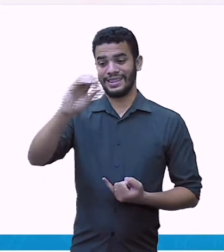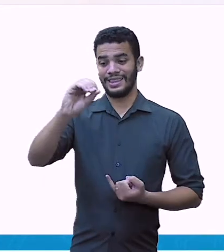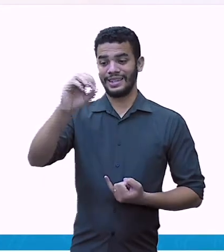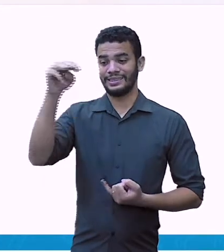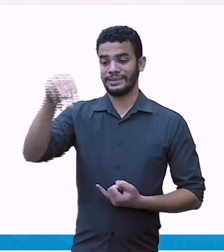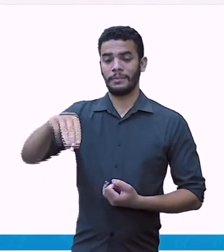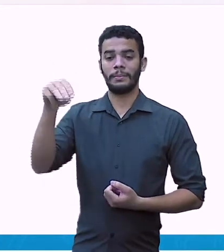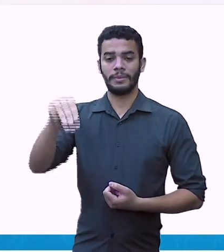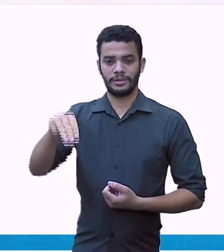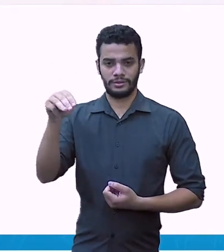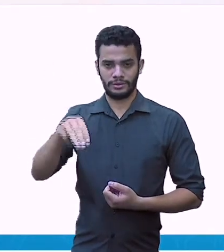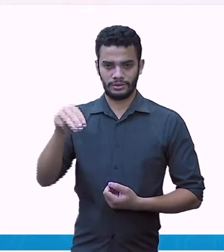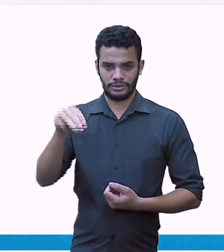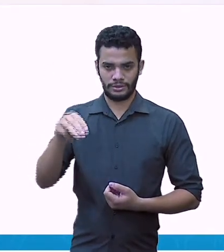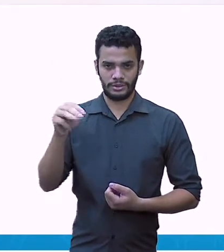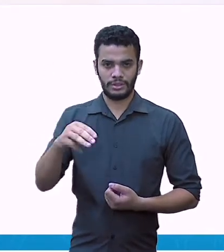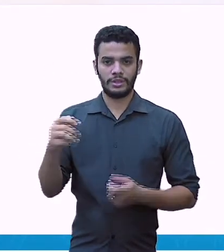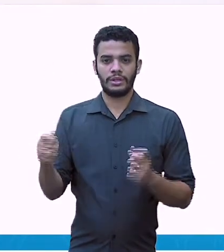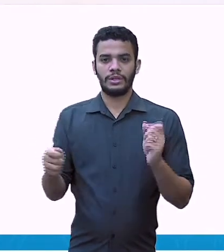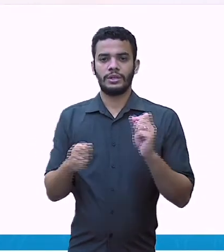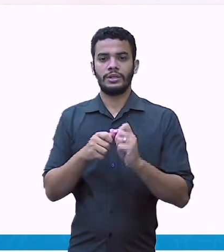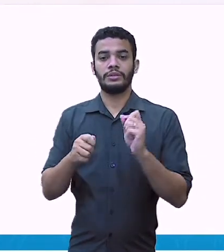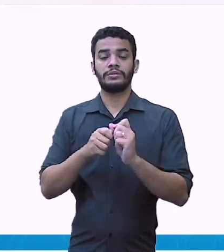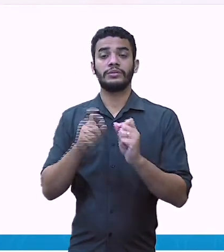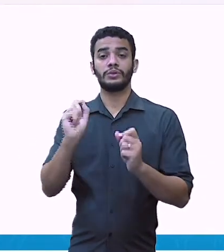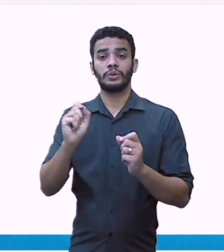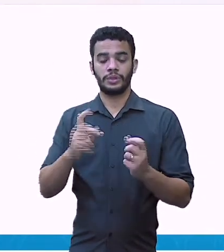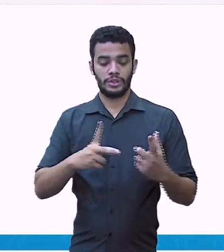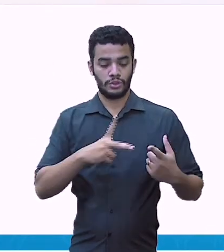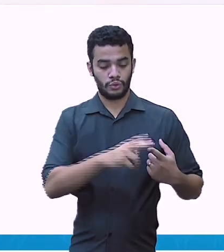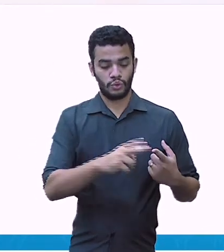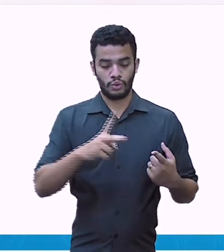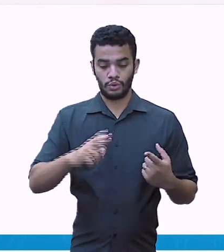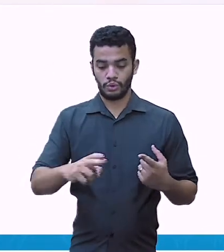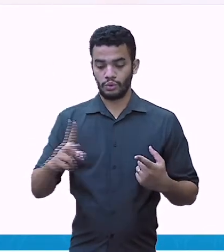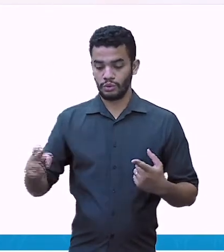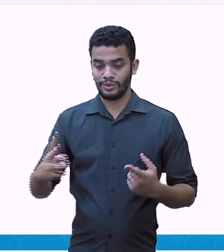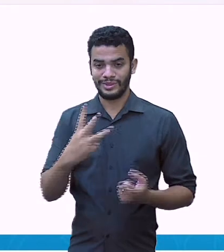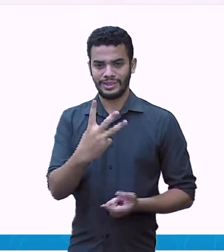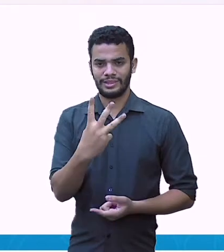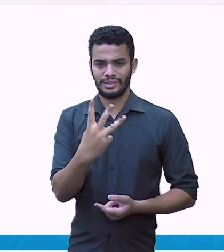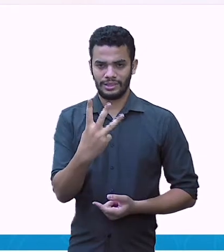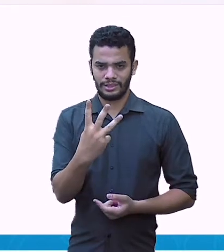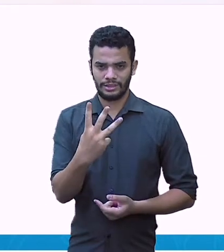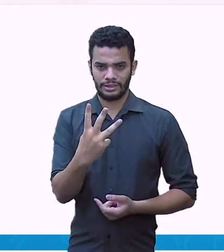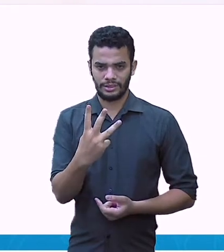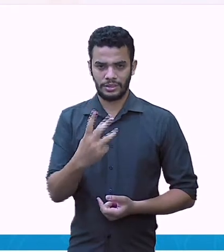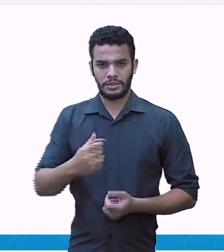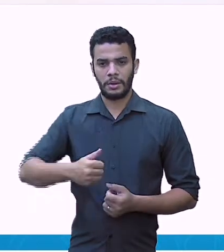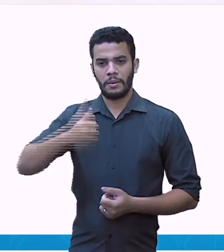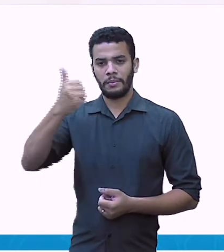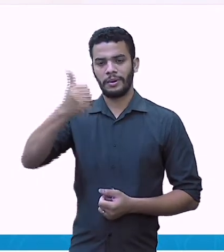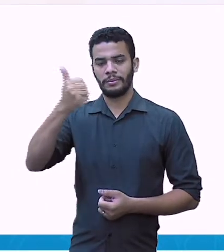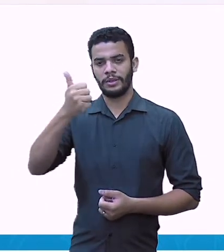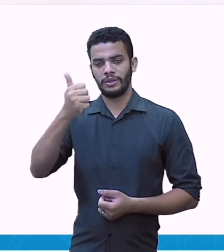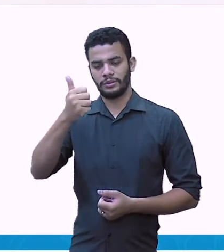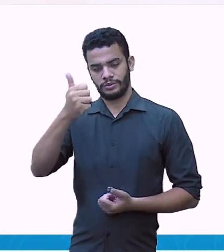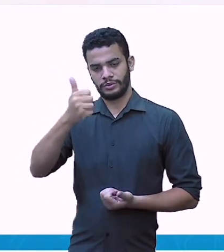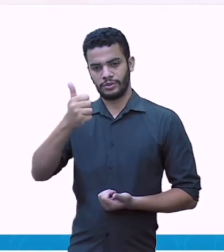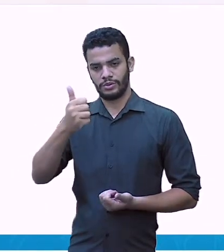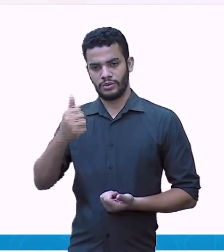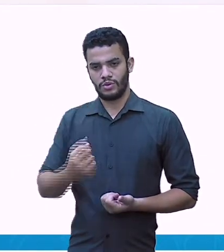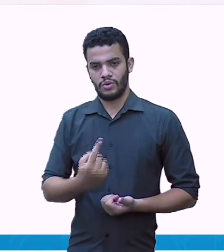,25 metro, ele cortou 3,14 metros e 1